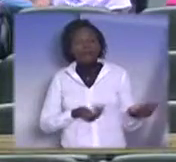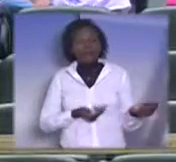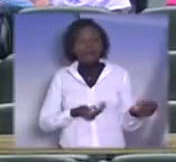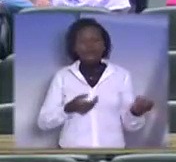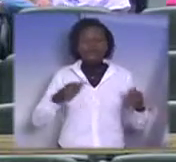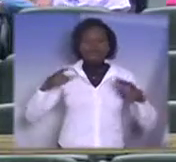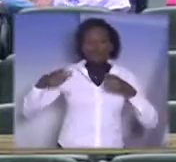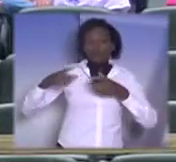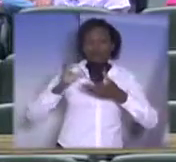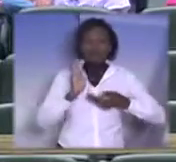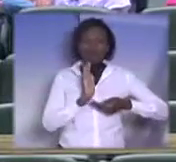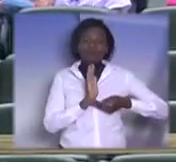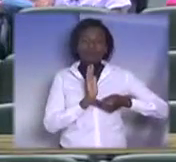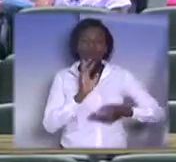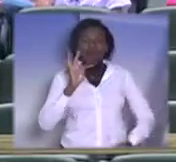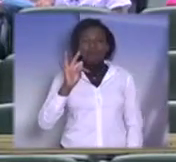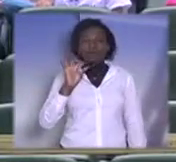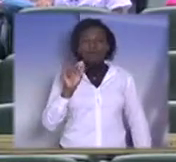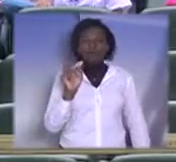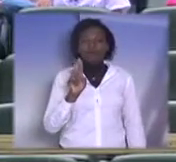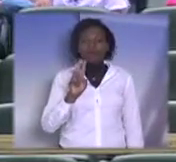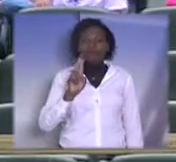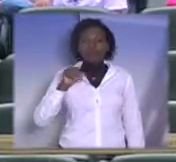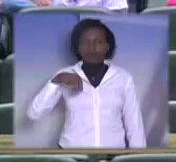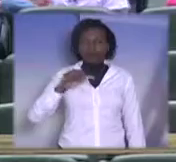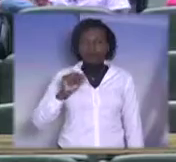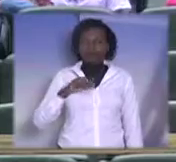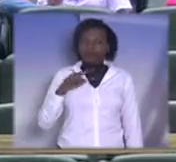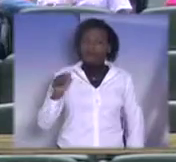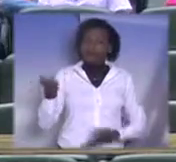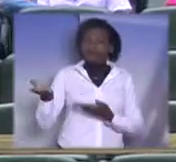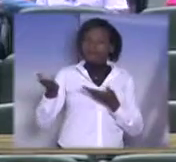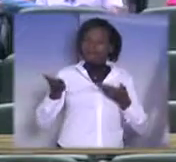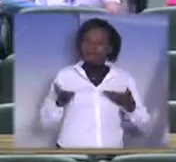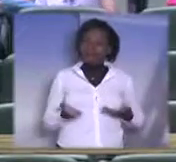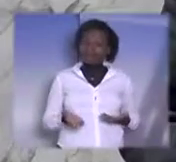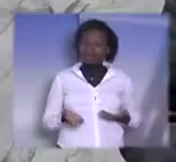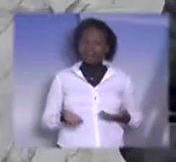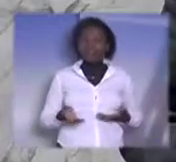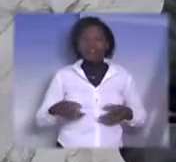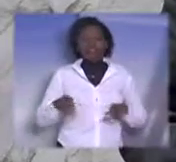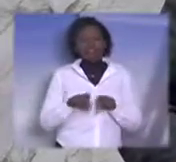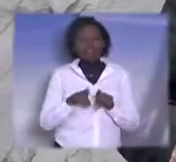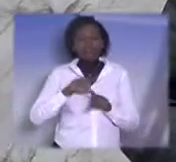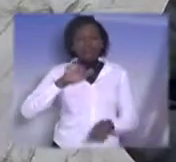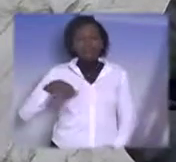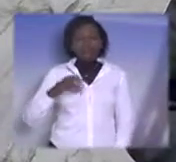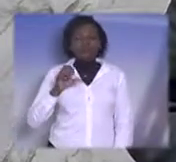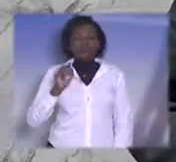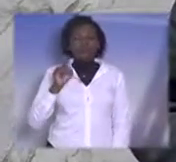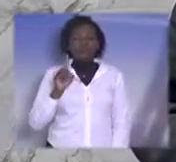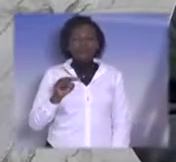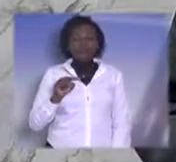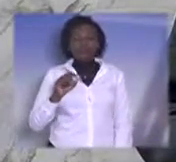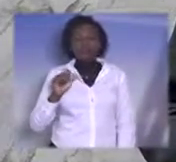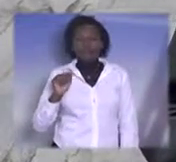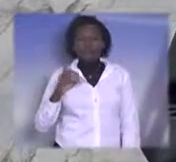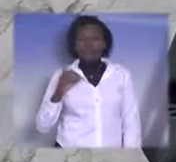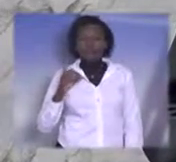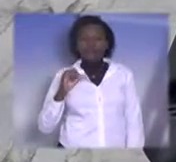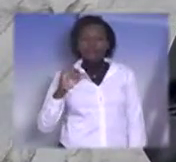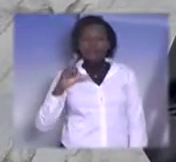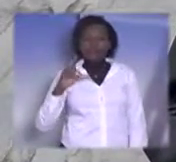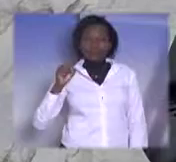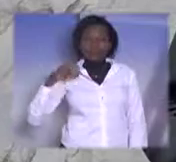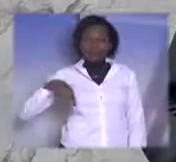da Câmara Municipal de Itarumã, sejam todos bem-vindos, quero saudar também o senhor José Adilson Persiliano, é isso?